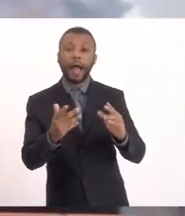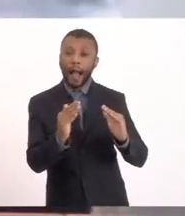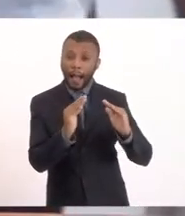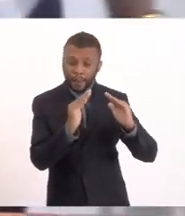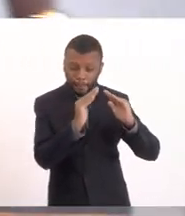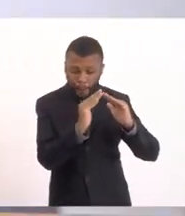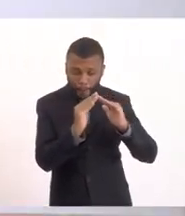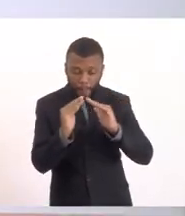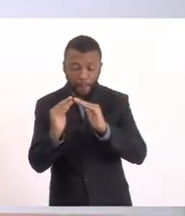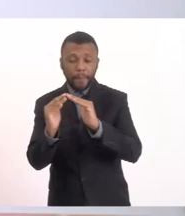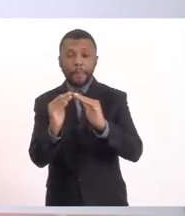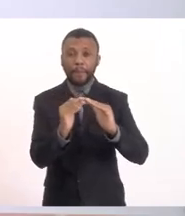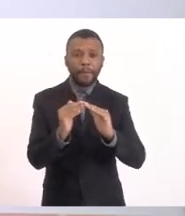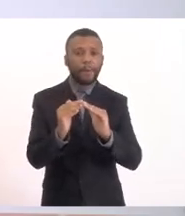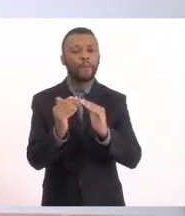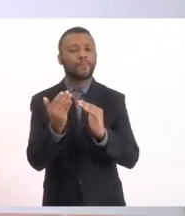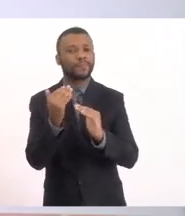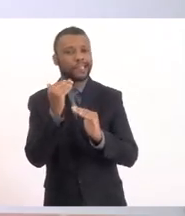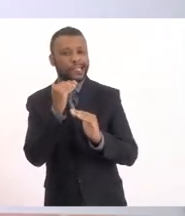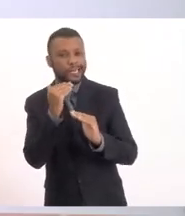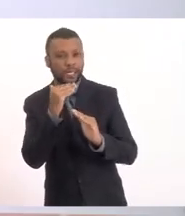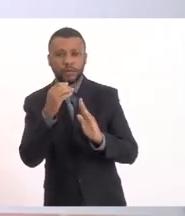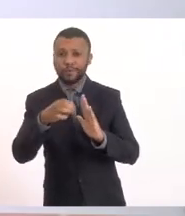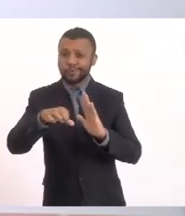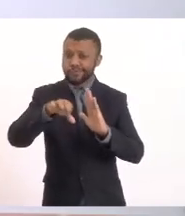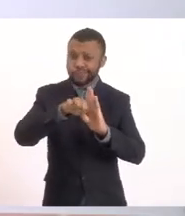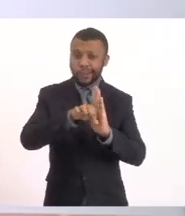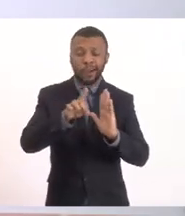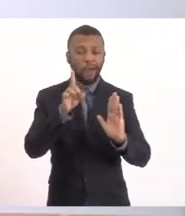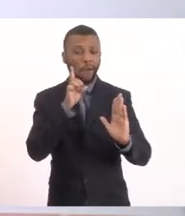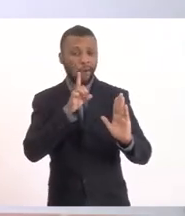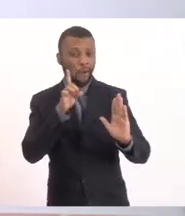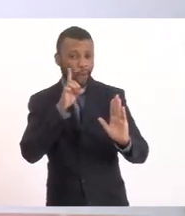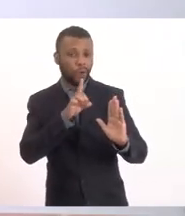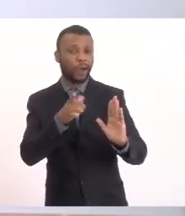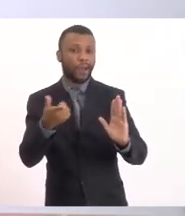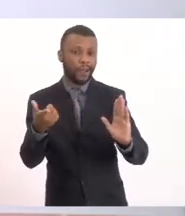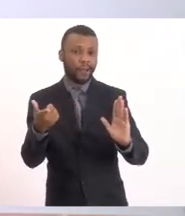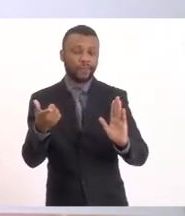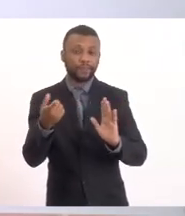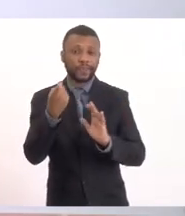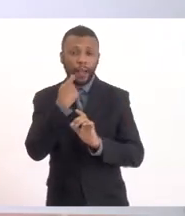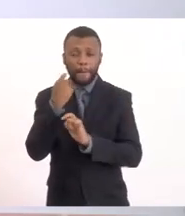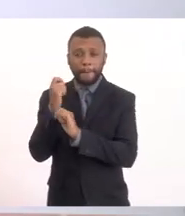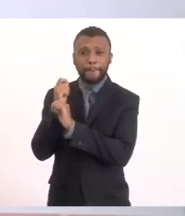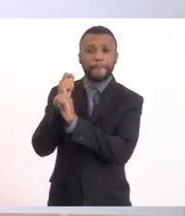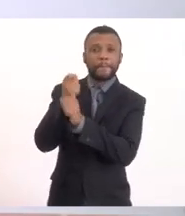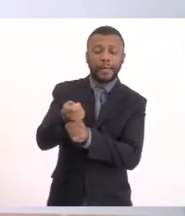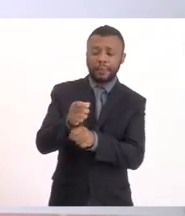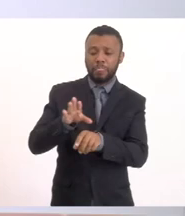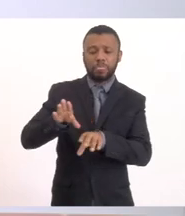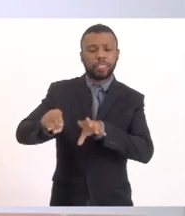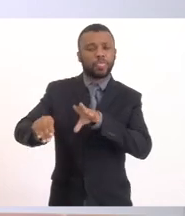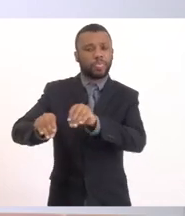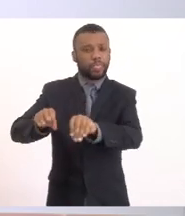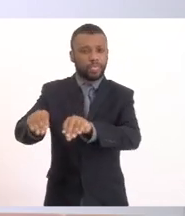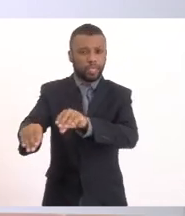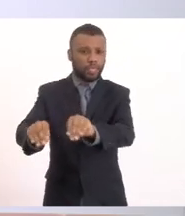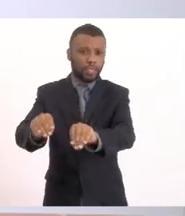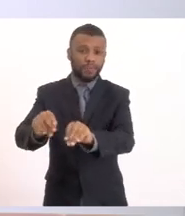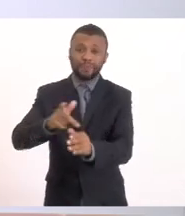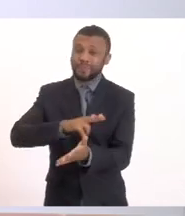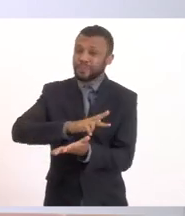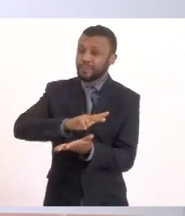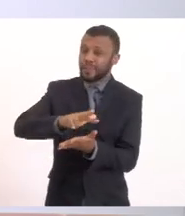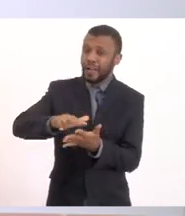locais irregulares, com aterramentos irregulares, com pesca predatória, enfim, com diversos fatores